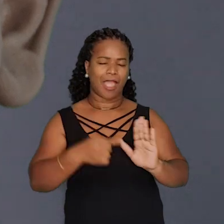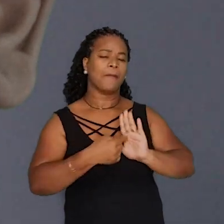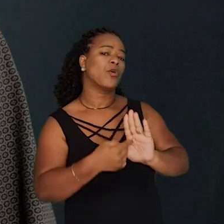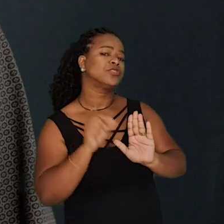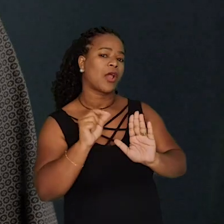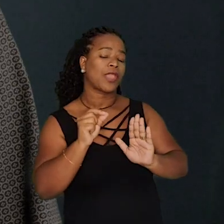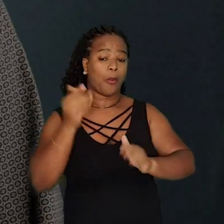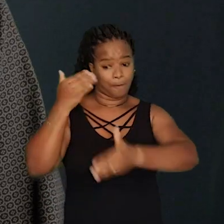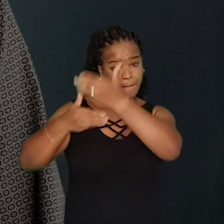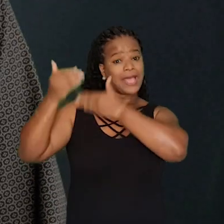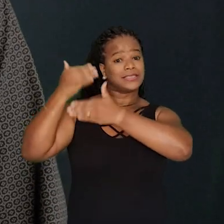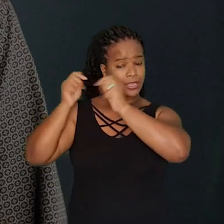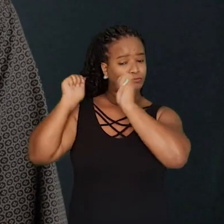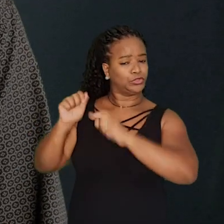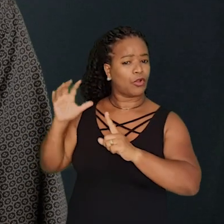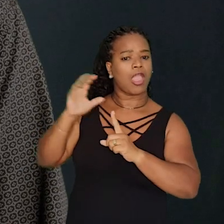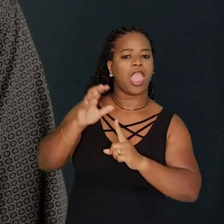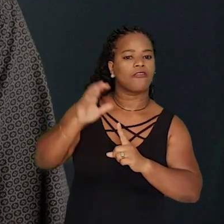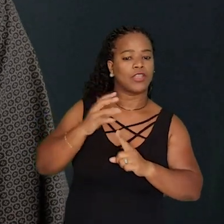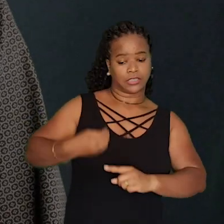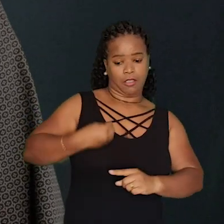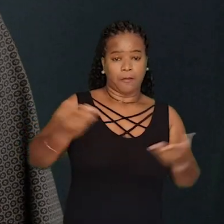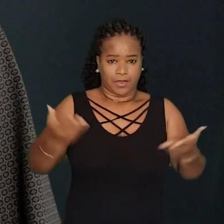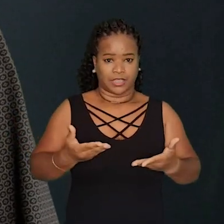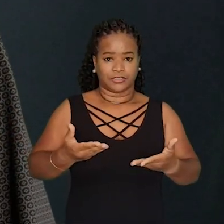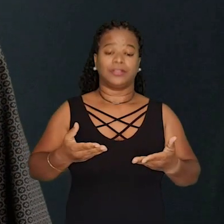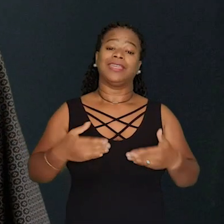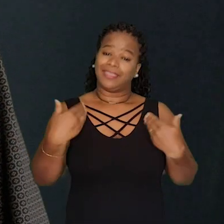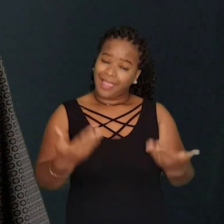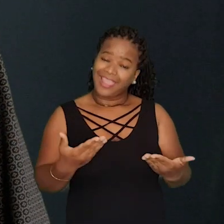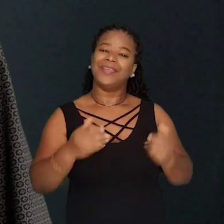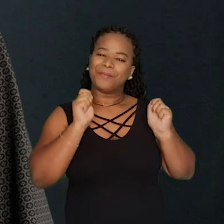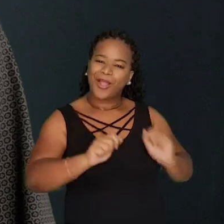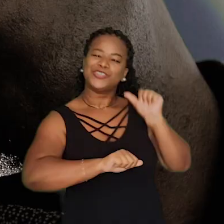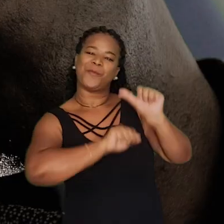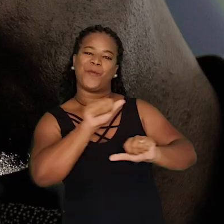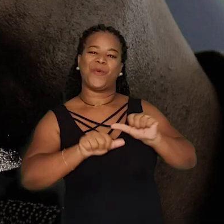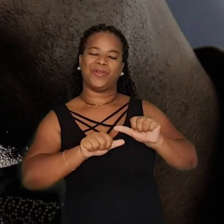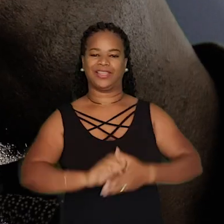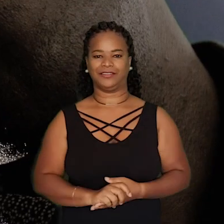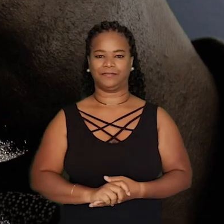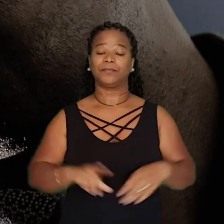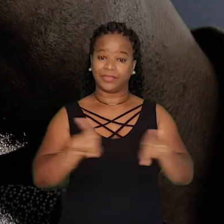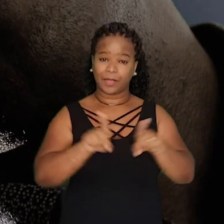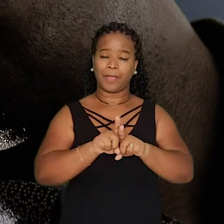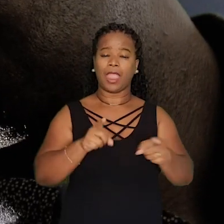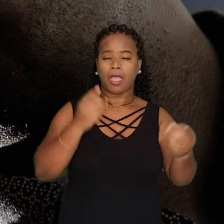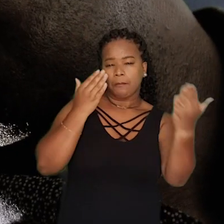passado cria filtros para o presente, tendendo a modificá-lo, estabelecer nuances,